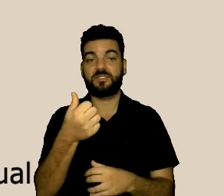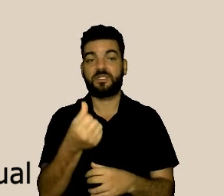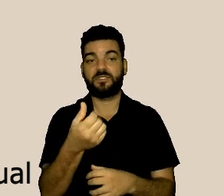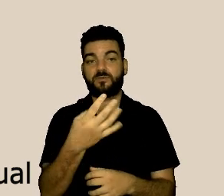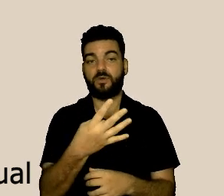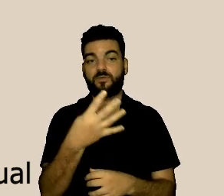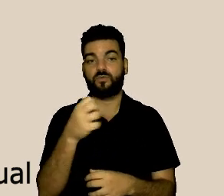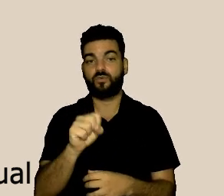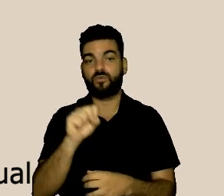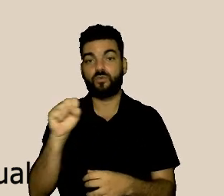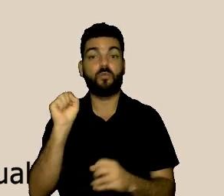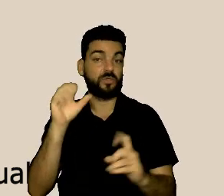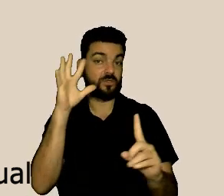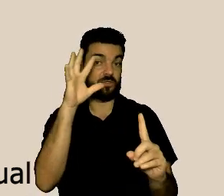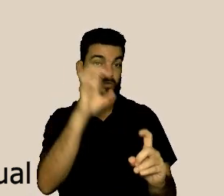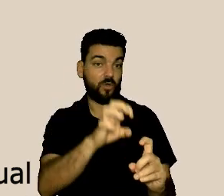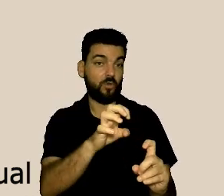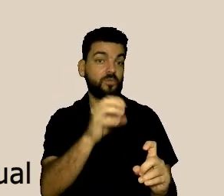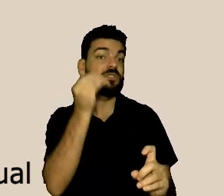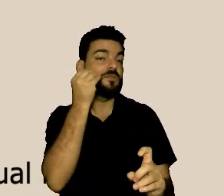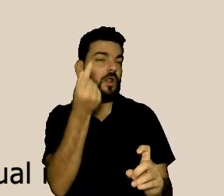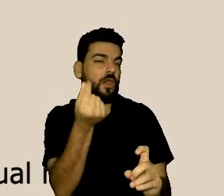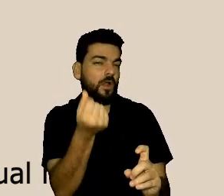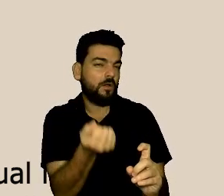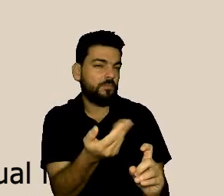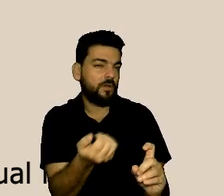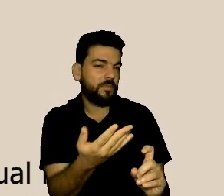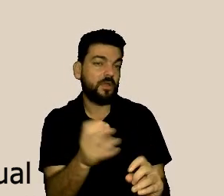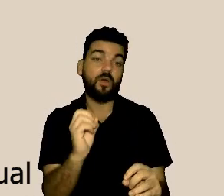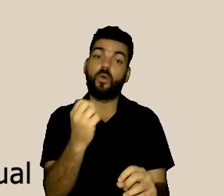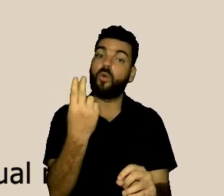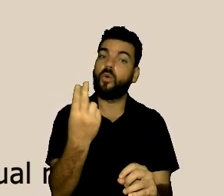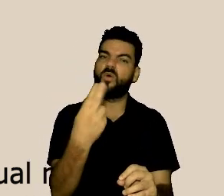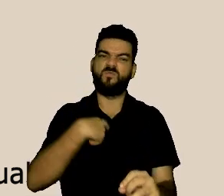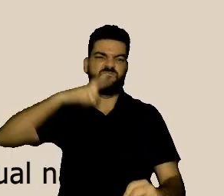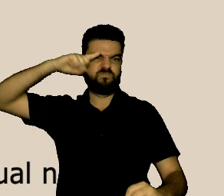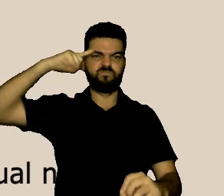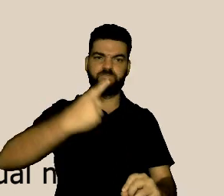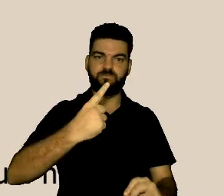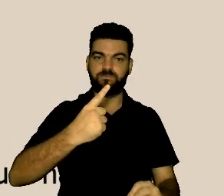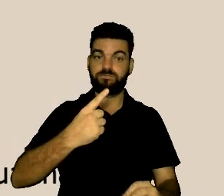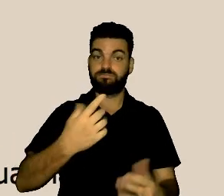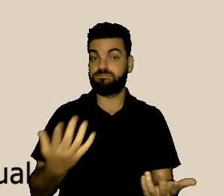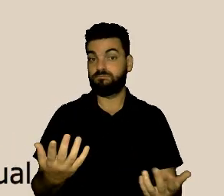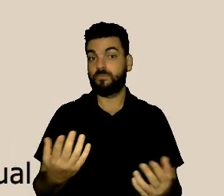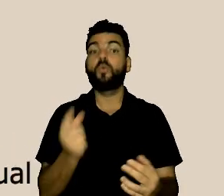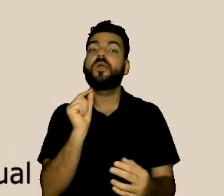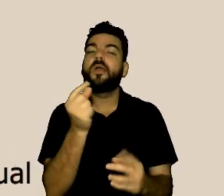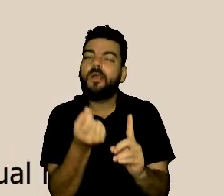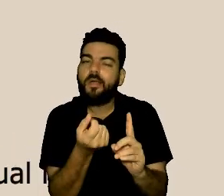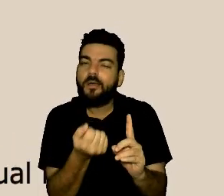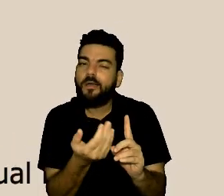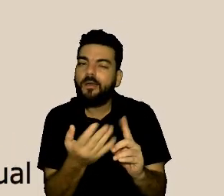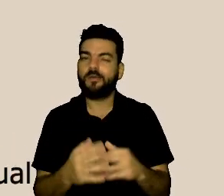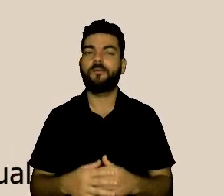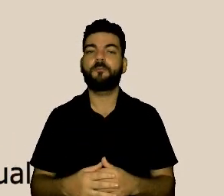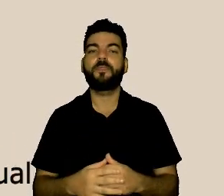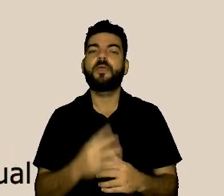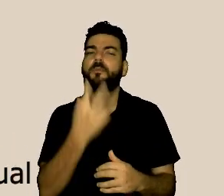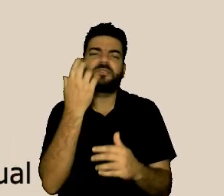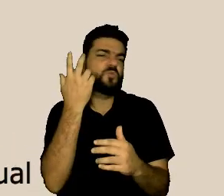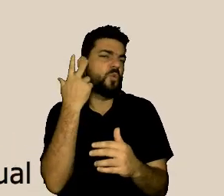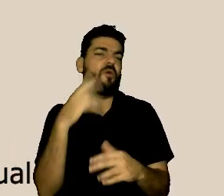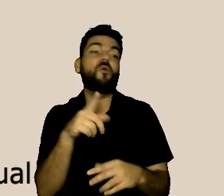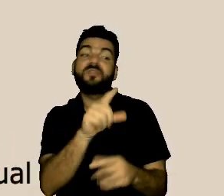intimidação. A chantagem é aquela situação mais clássica, aonde, para conseguir um favor,